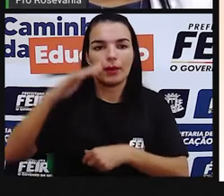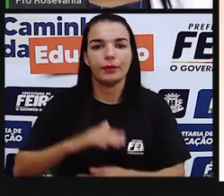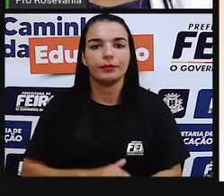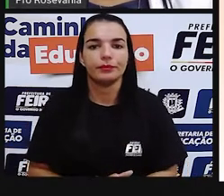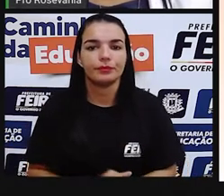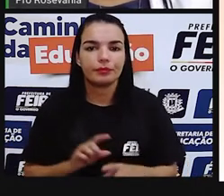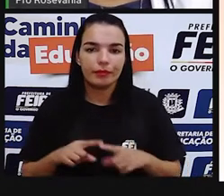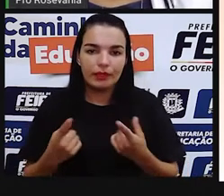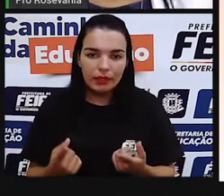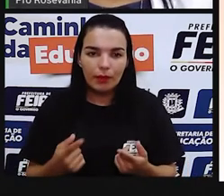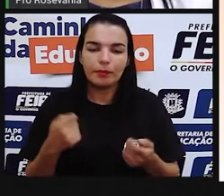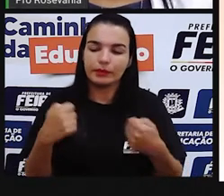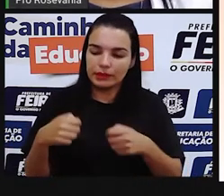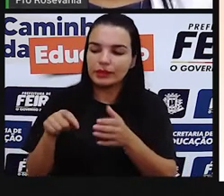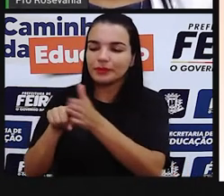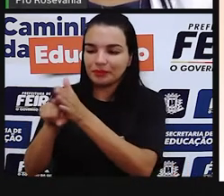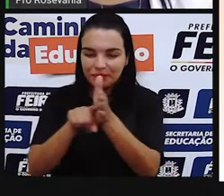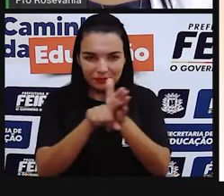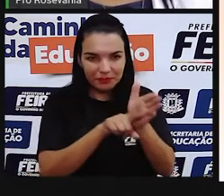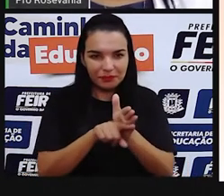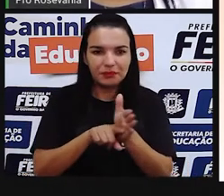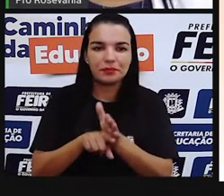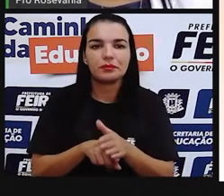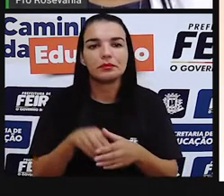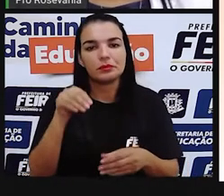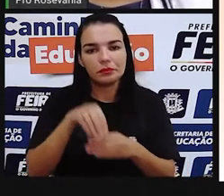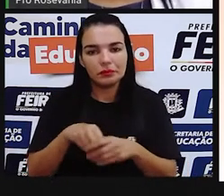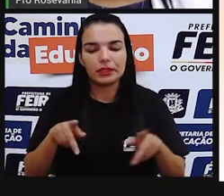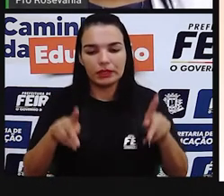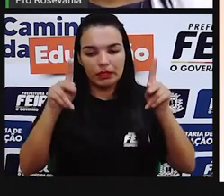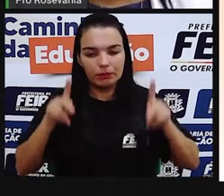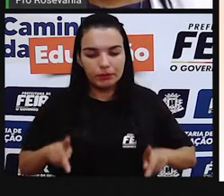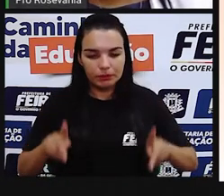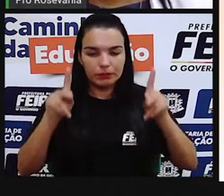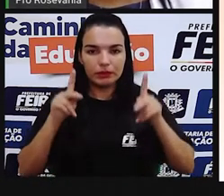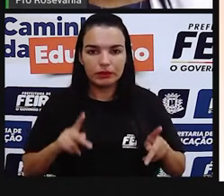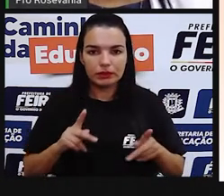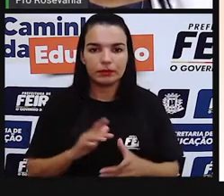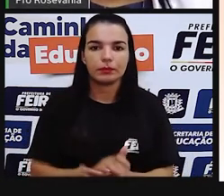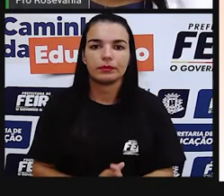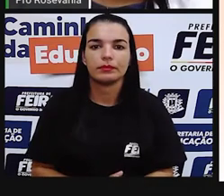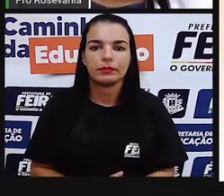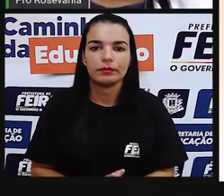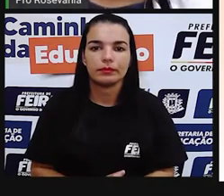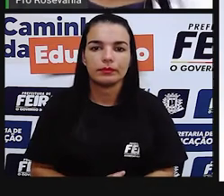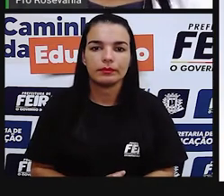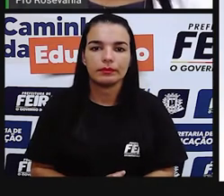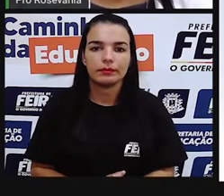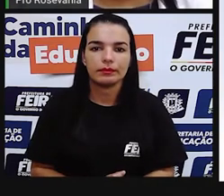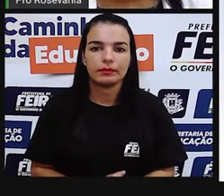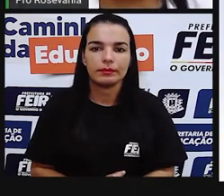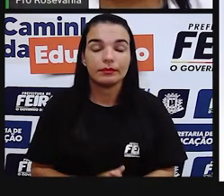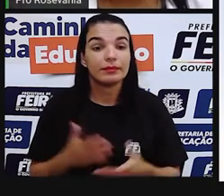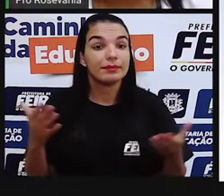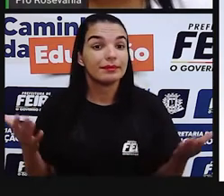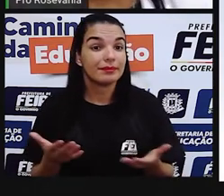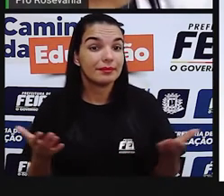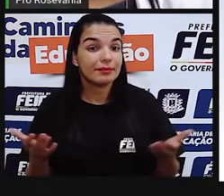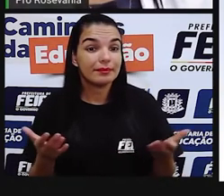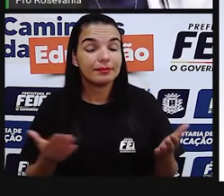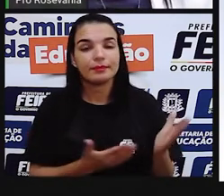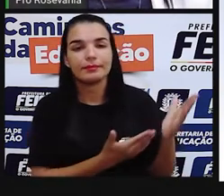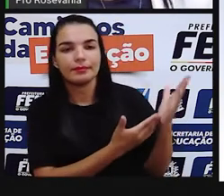tudo isso é estudado dentro dessa ciência, isso que é a bem nova. Vamos lá? Bom,